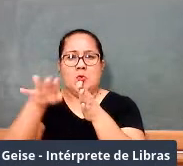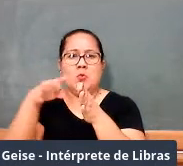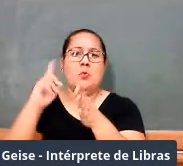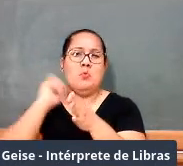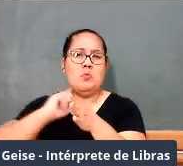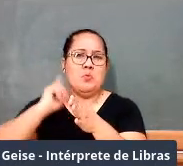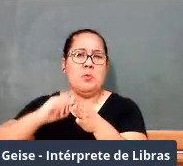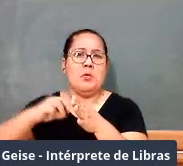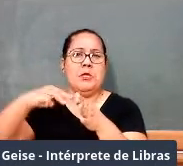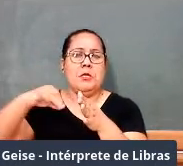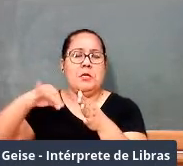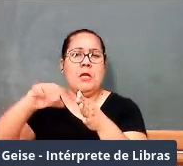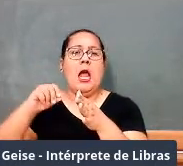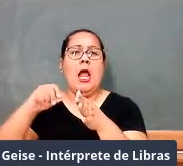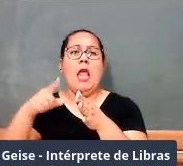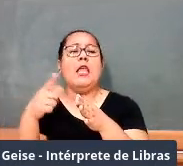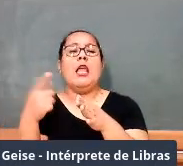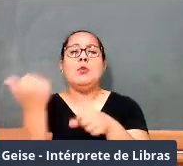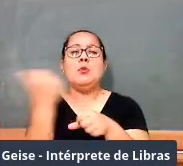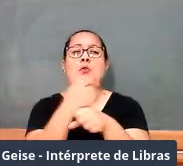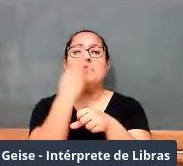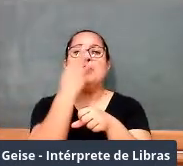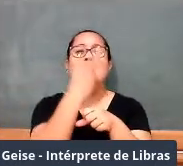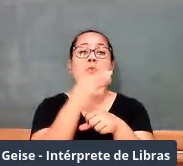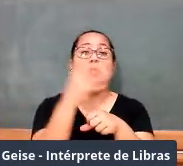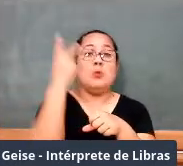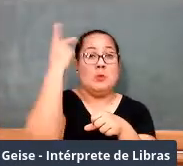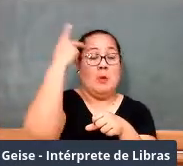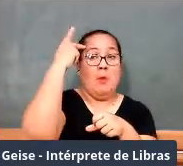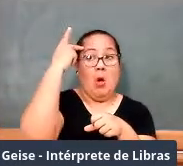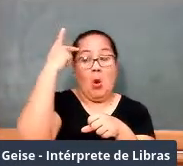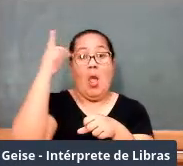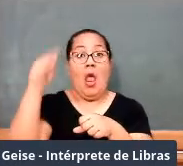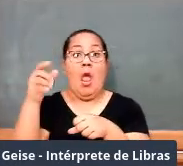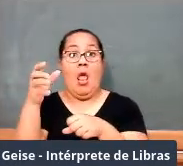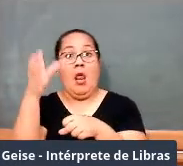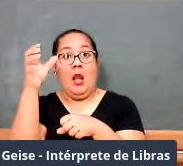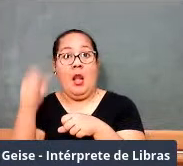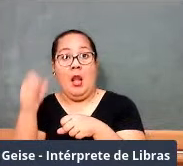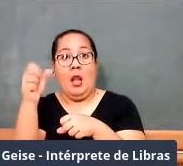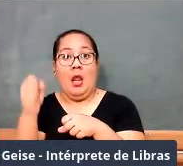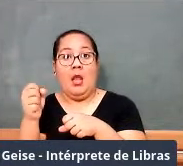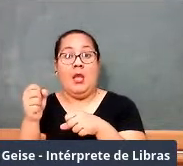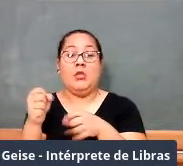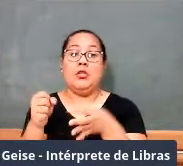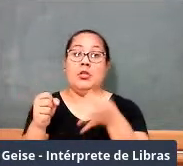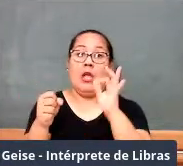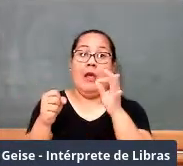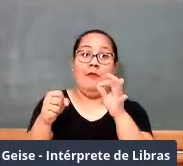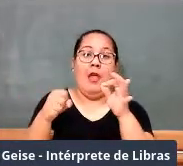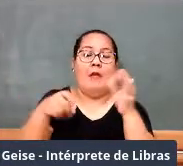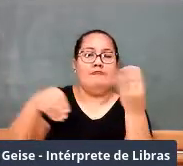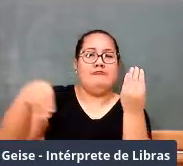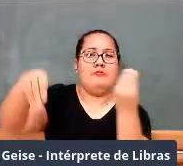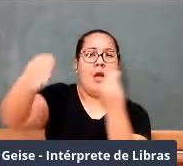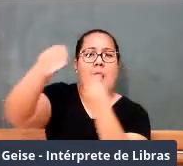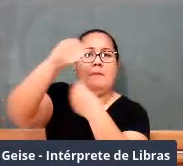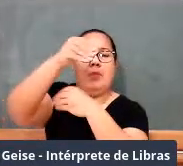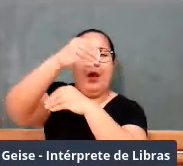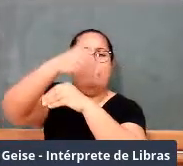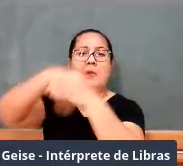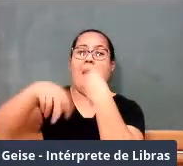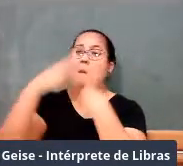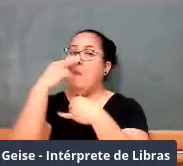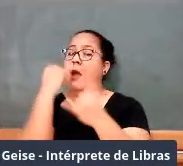dele seria paulista, café. Então, a política do café com leite alternava Minas e São Paulo